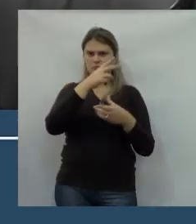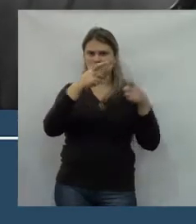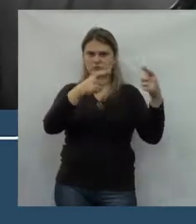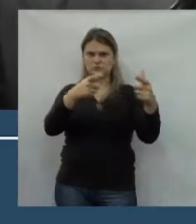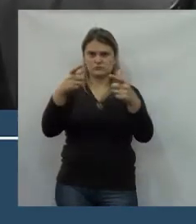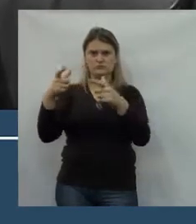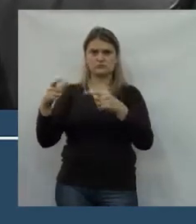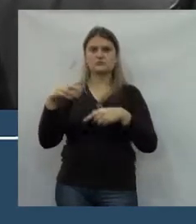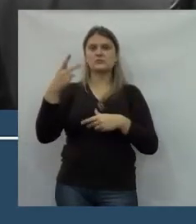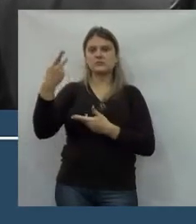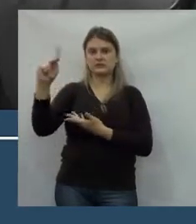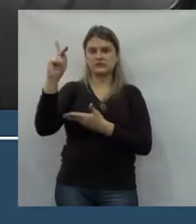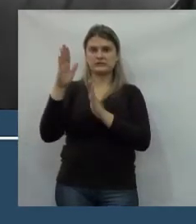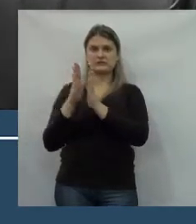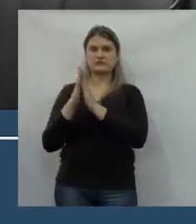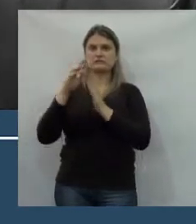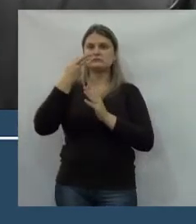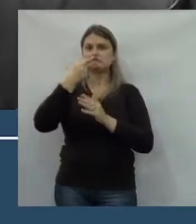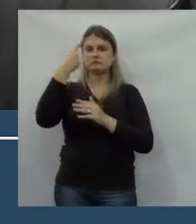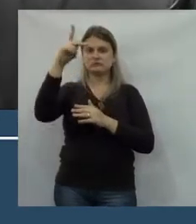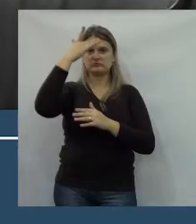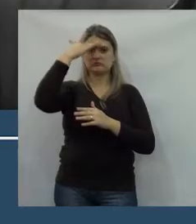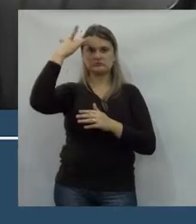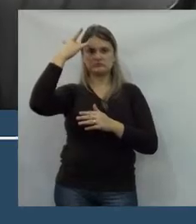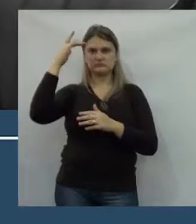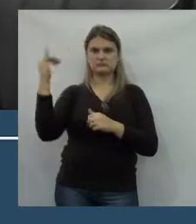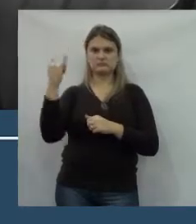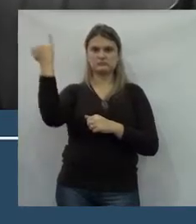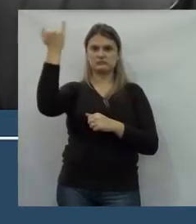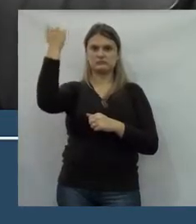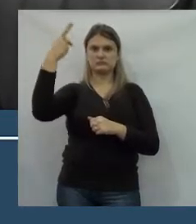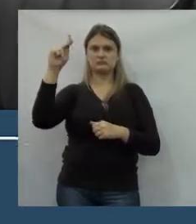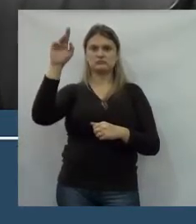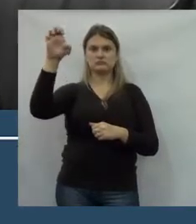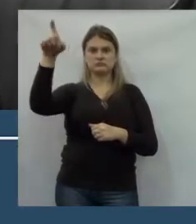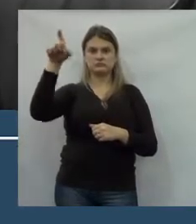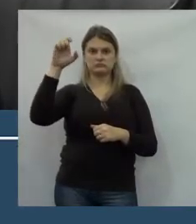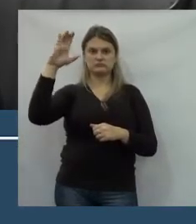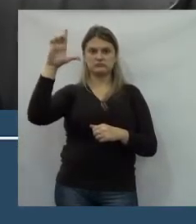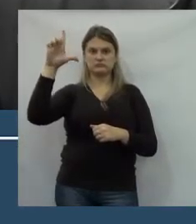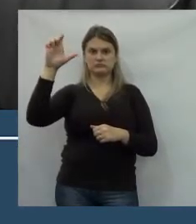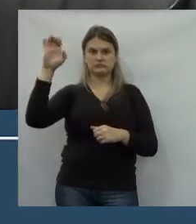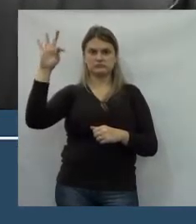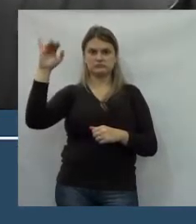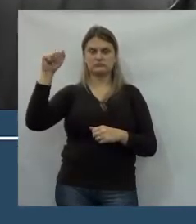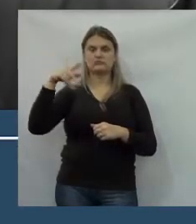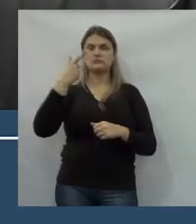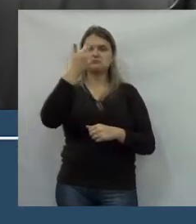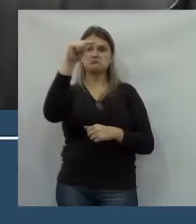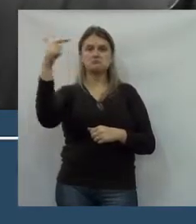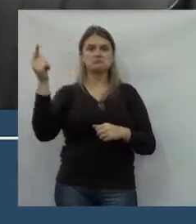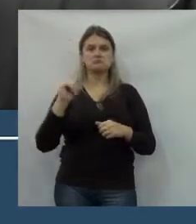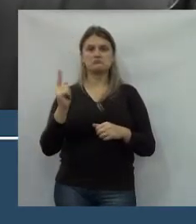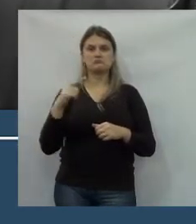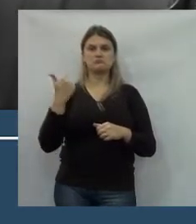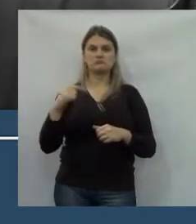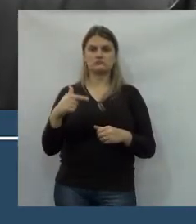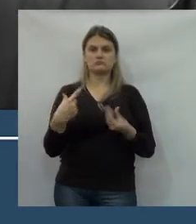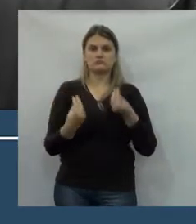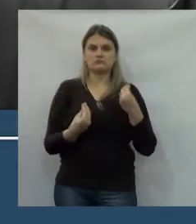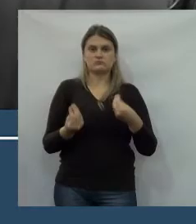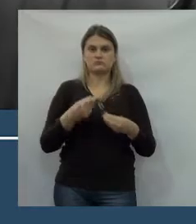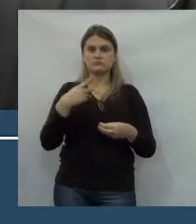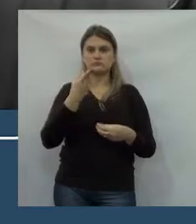locais, é vossa santidade, vossa majestade, vossa excelência, mas em outros não, não existe